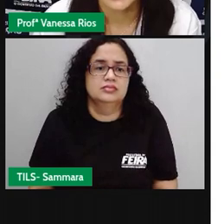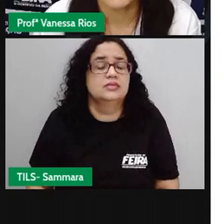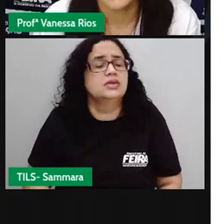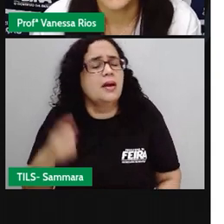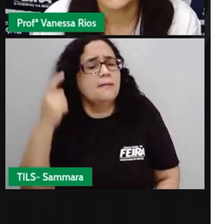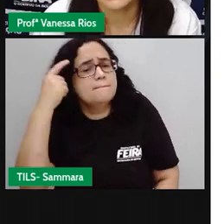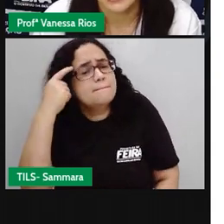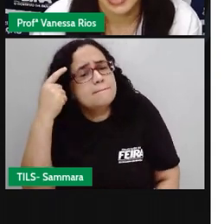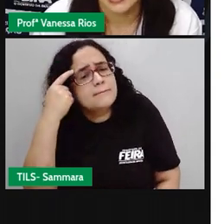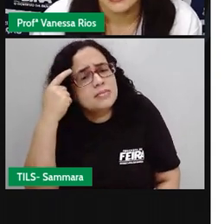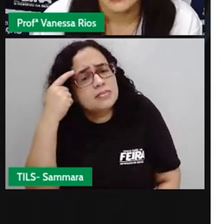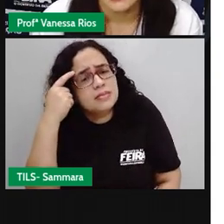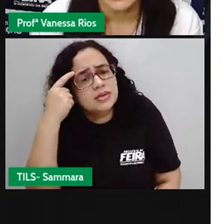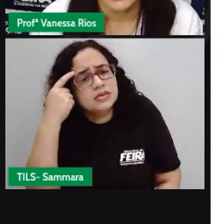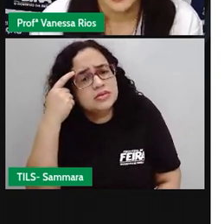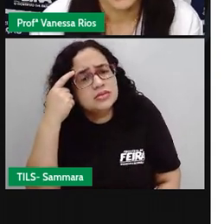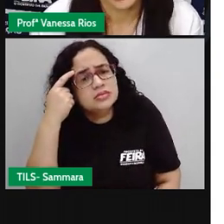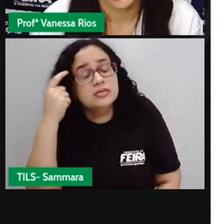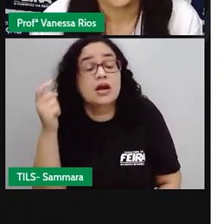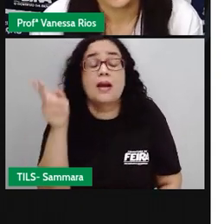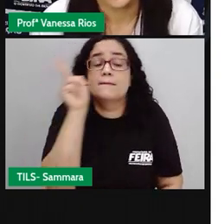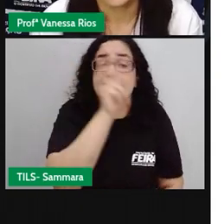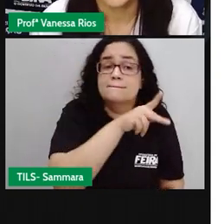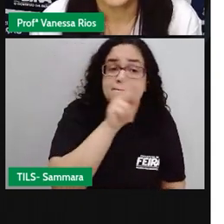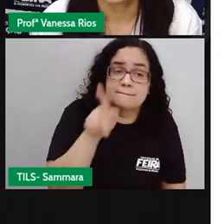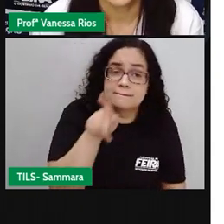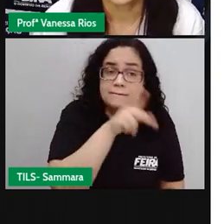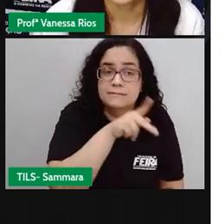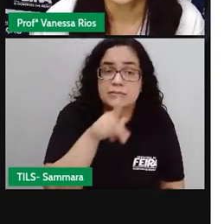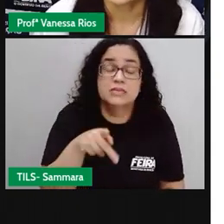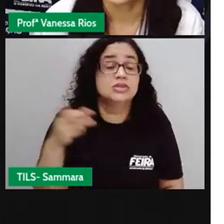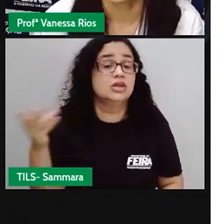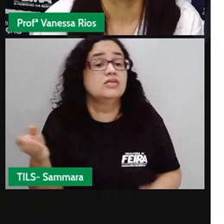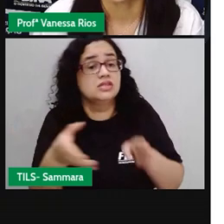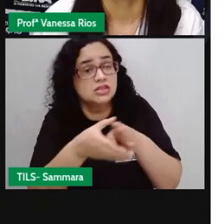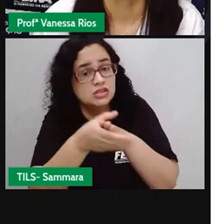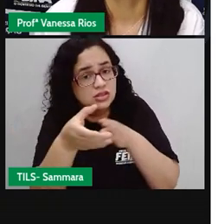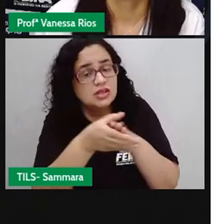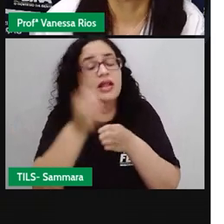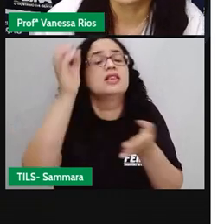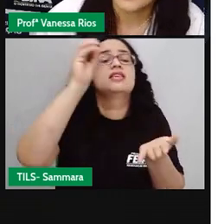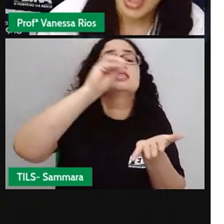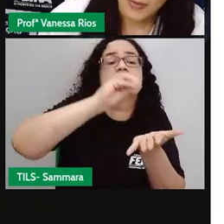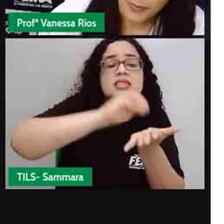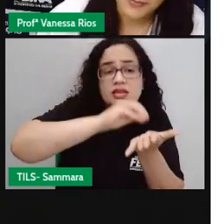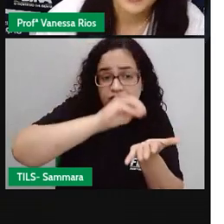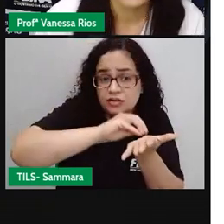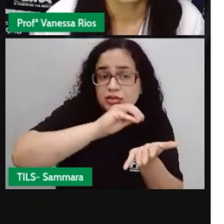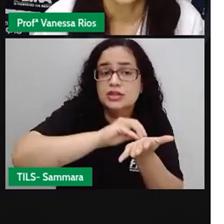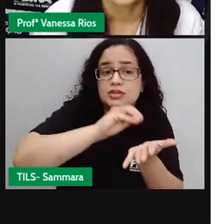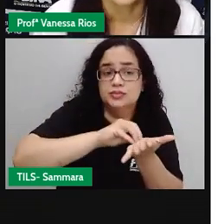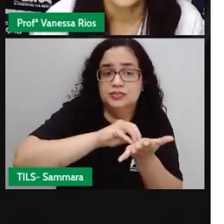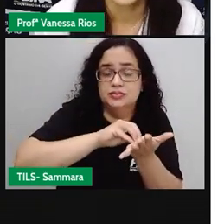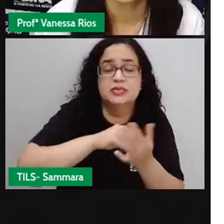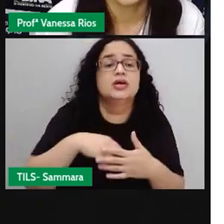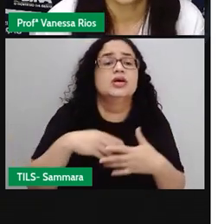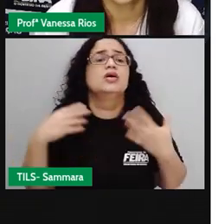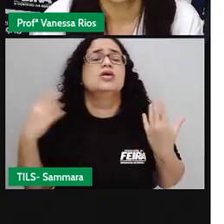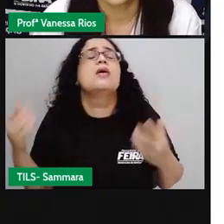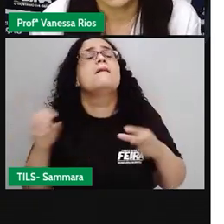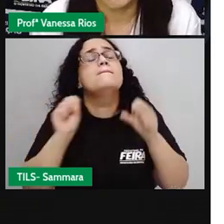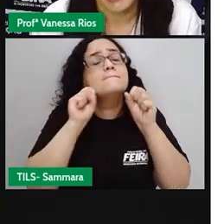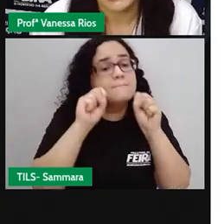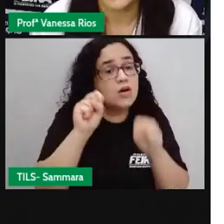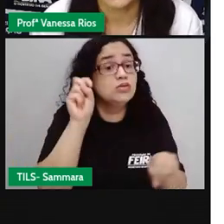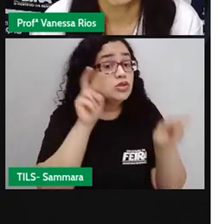Parem aí para pensar. A Pró já deu aí uma dica de que está faltando algo, não é? O que a gente